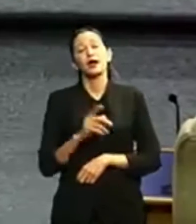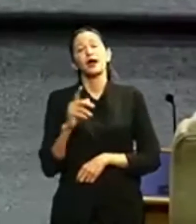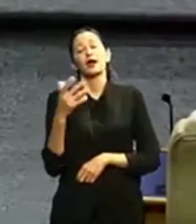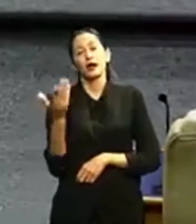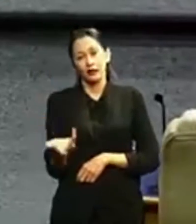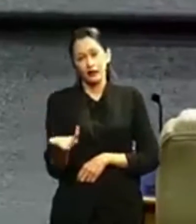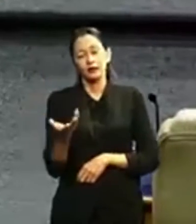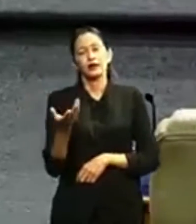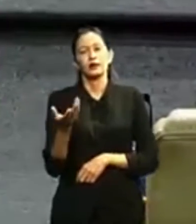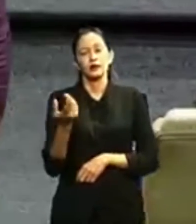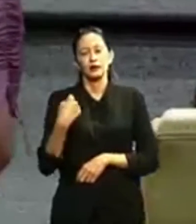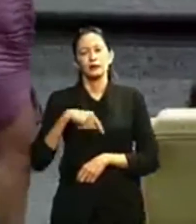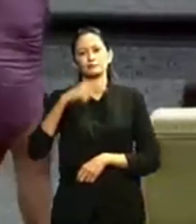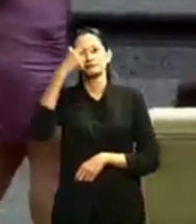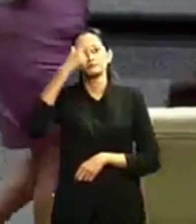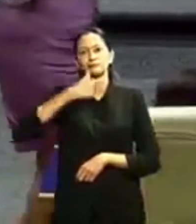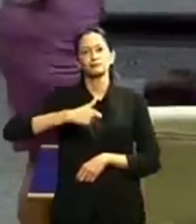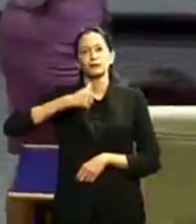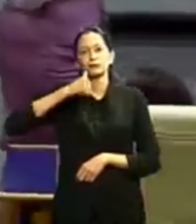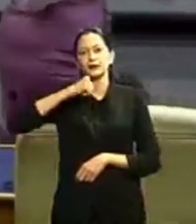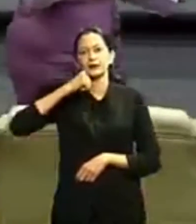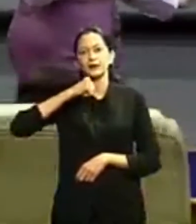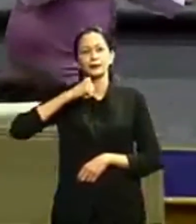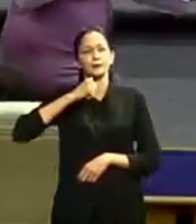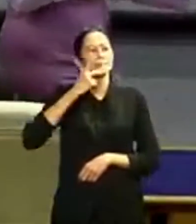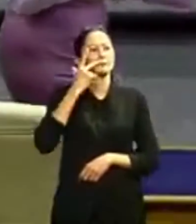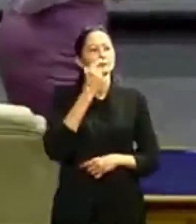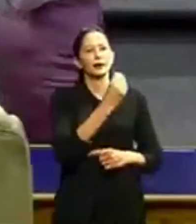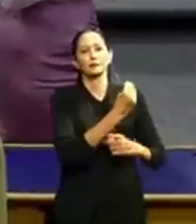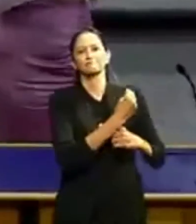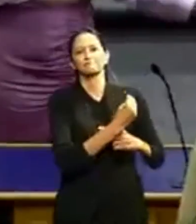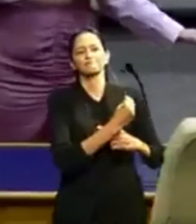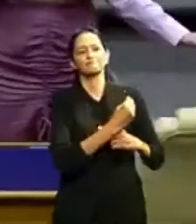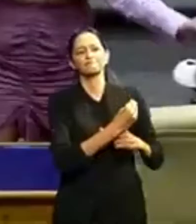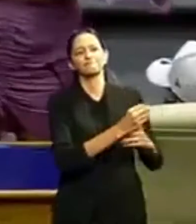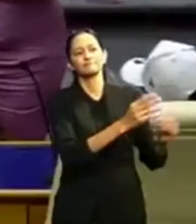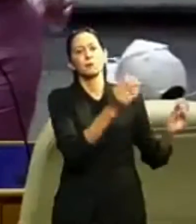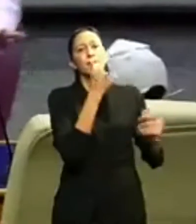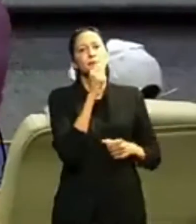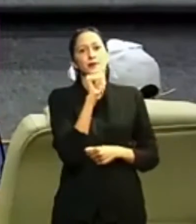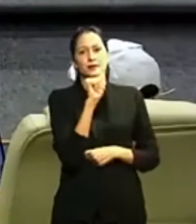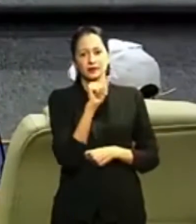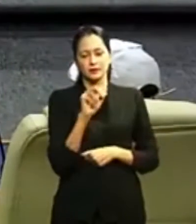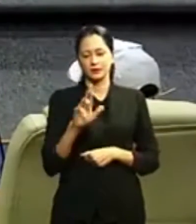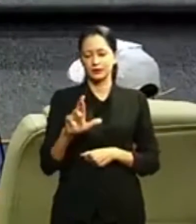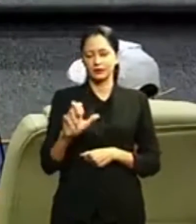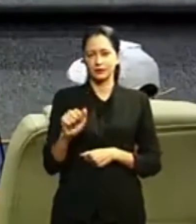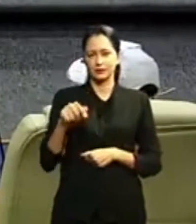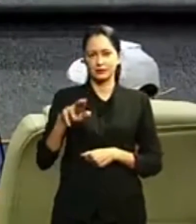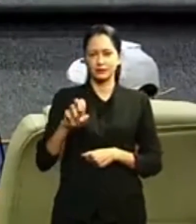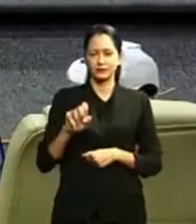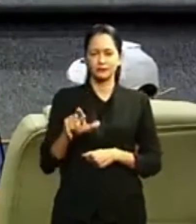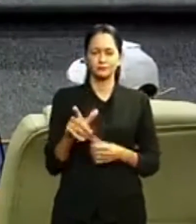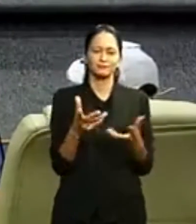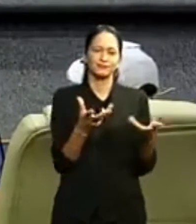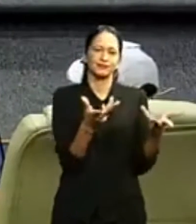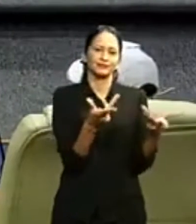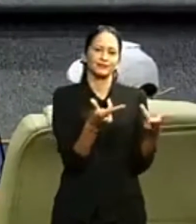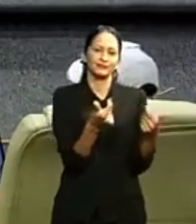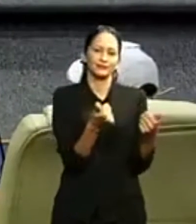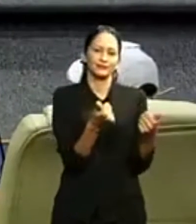o que é ser mulher nesse mundo sem ter um homem do seu lado. Vendo a minha mãe, dona Raquel, maravilhosa,